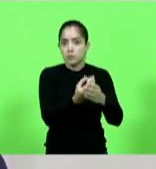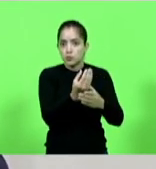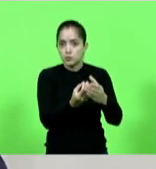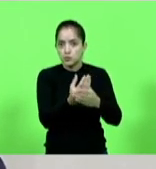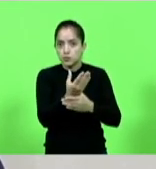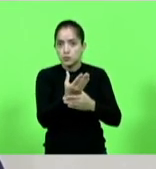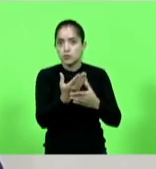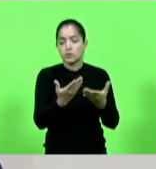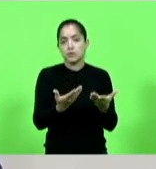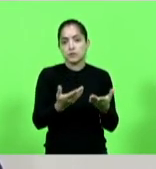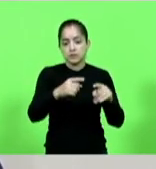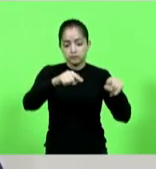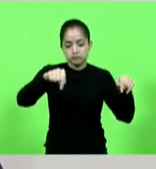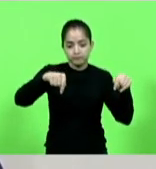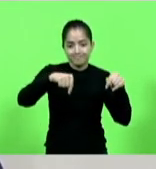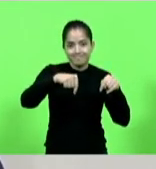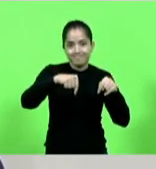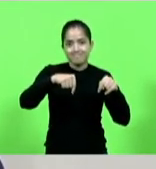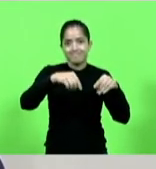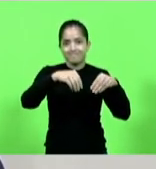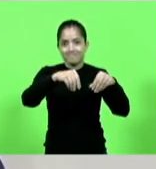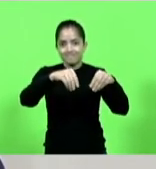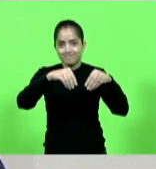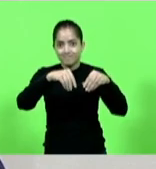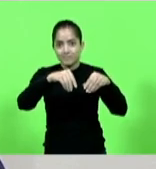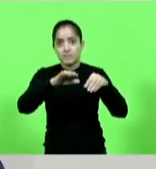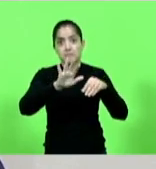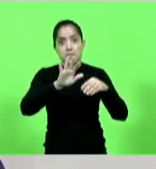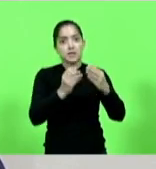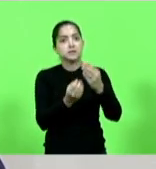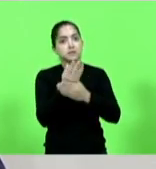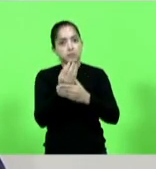Pequenas propriedades, mas de alta produtividade.